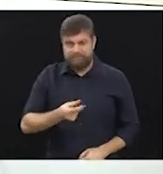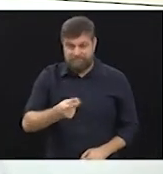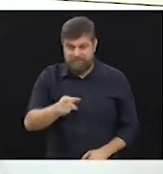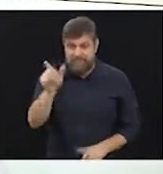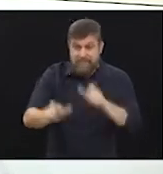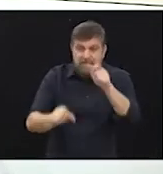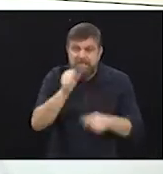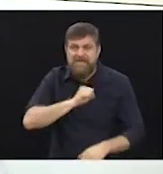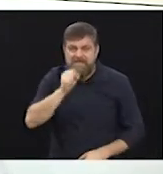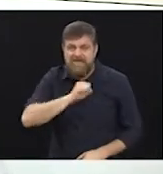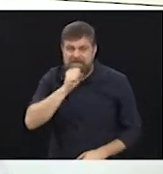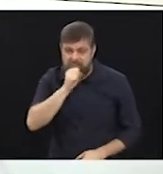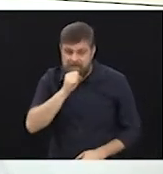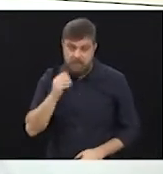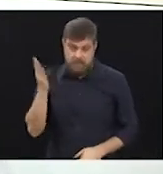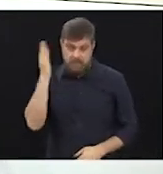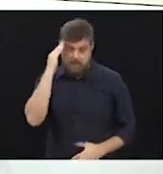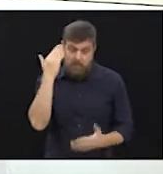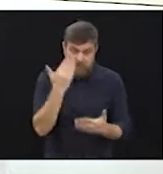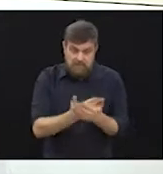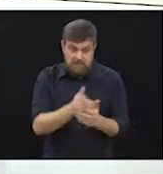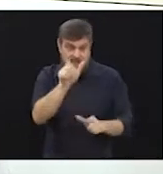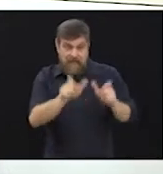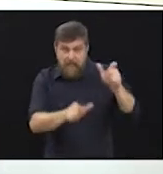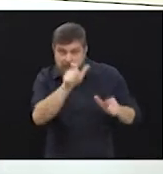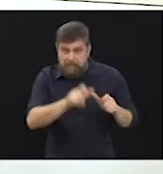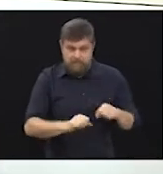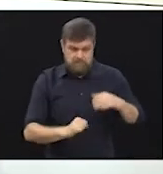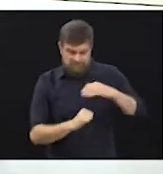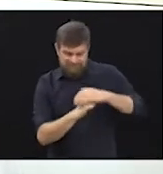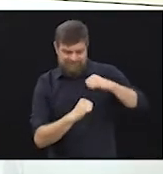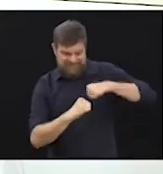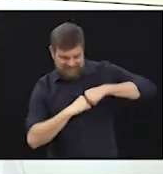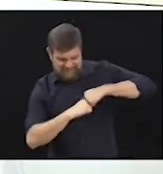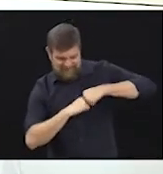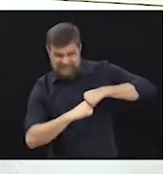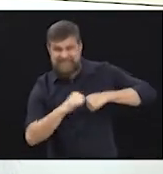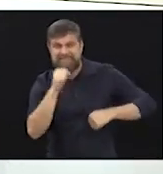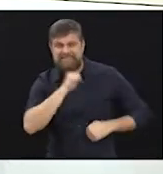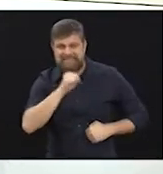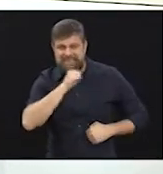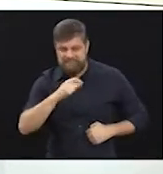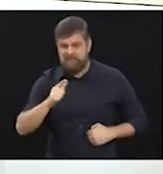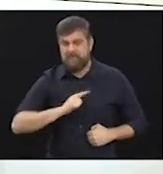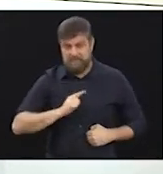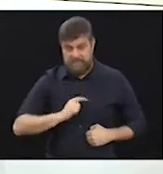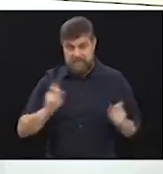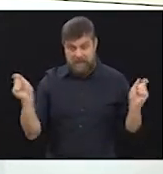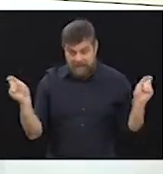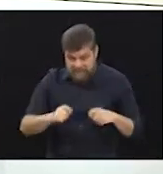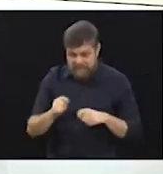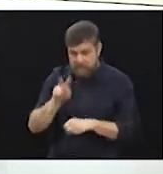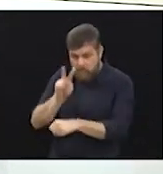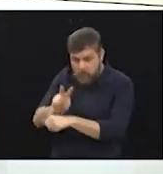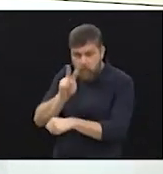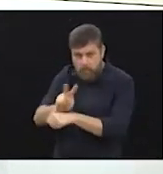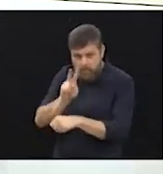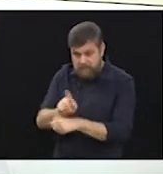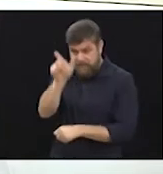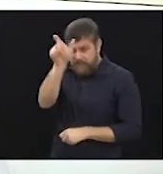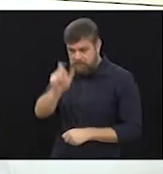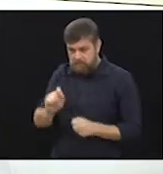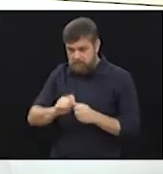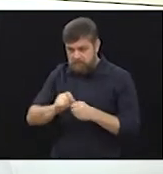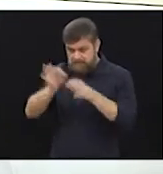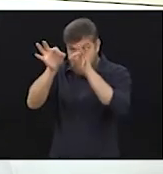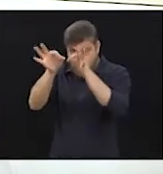a artrose tende a aumentar com o envelhecimento da população. Mas tem tratamento e se esse paciente seguir um caminho